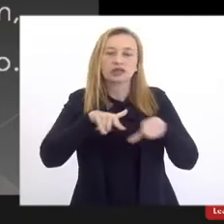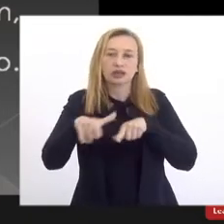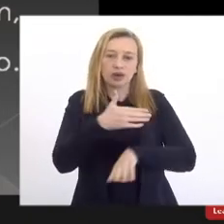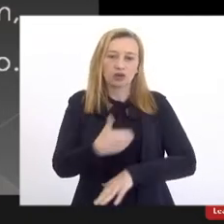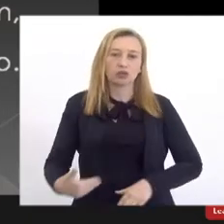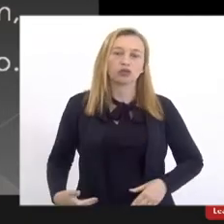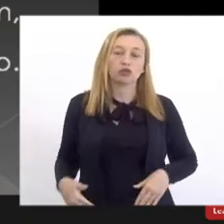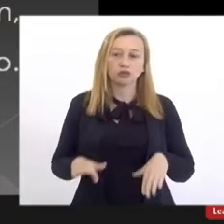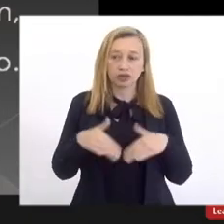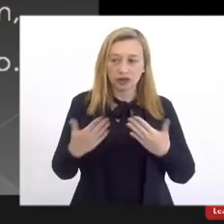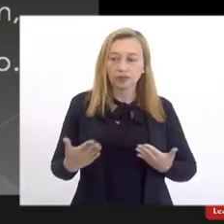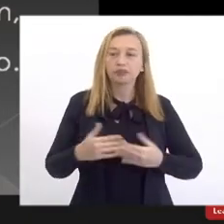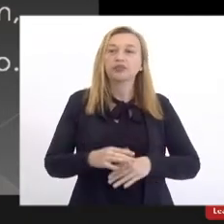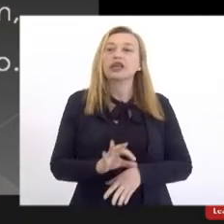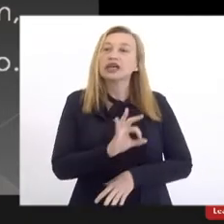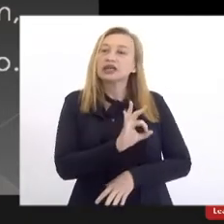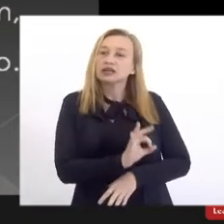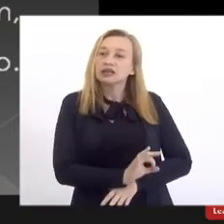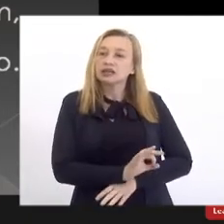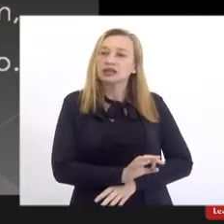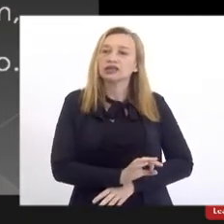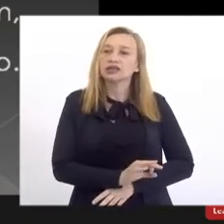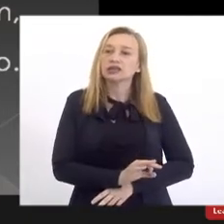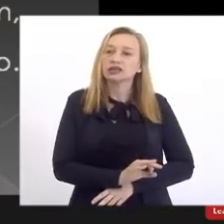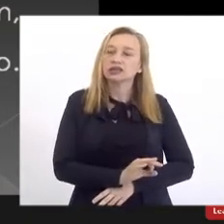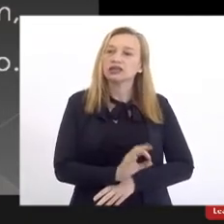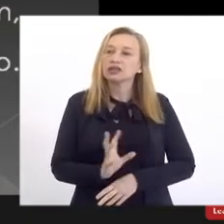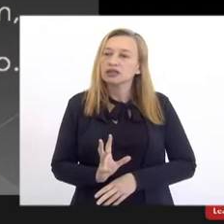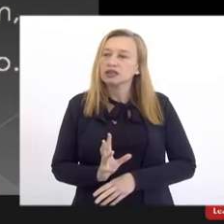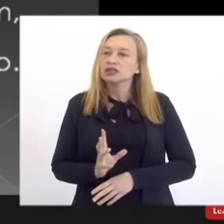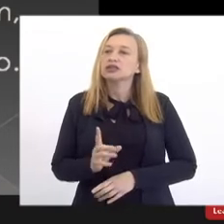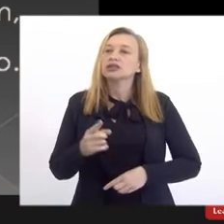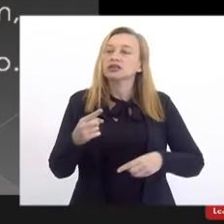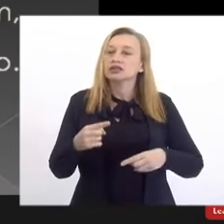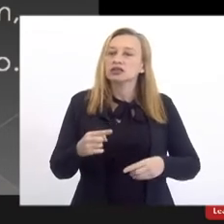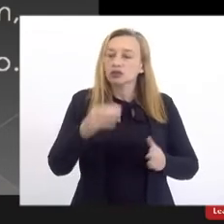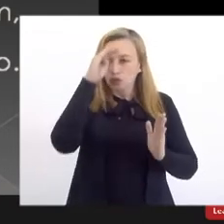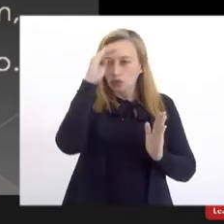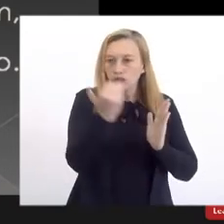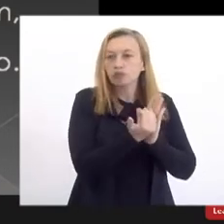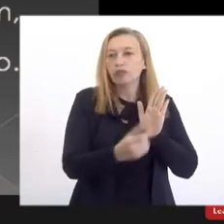público, né, e que efetivam essa política pública.